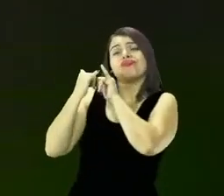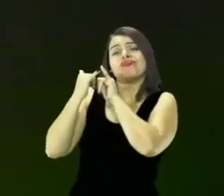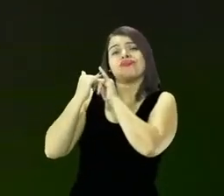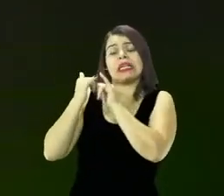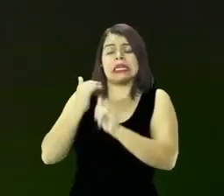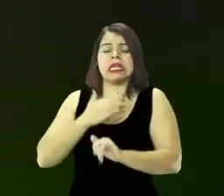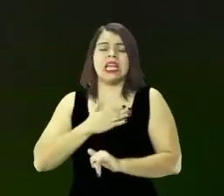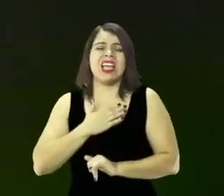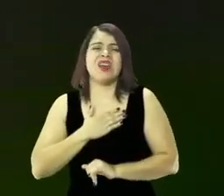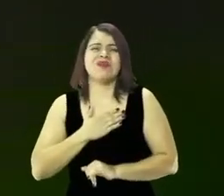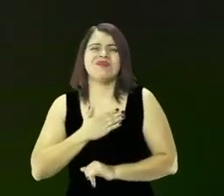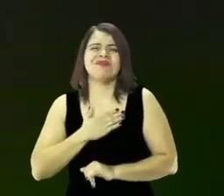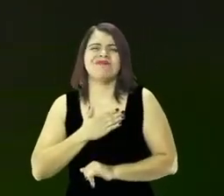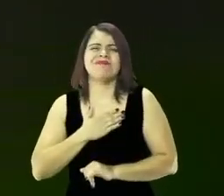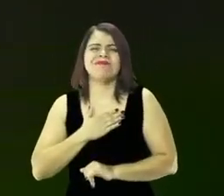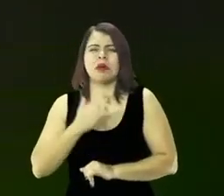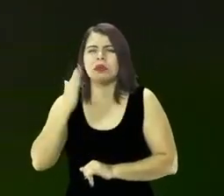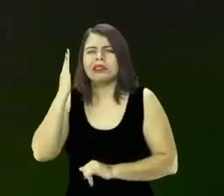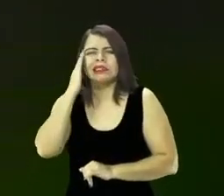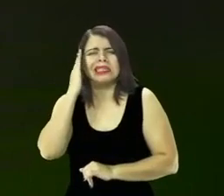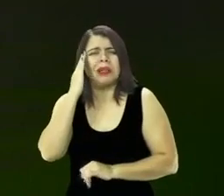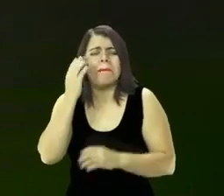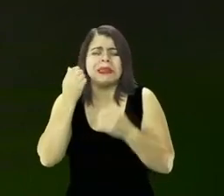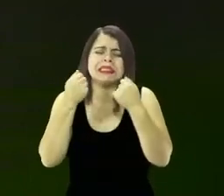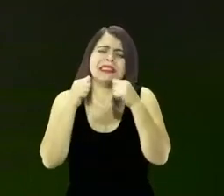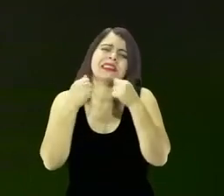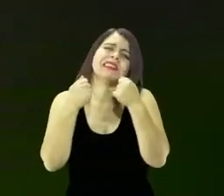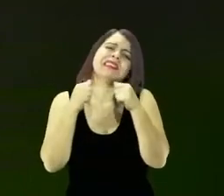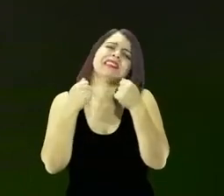reconheço que eu preciso